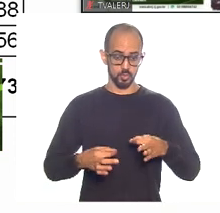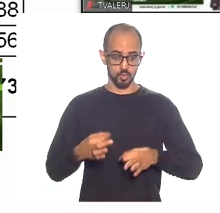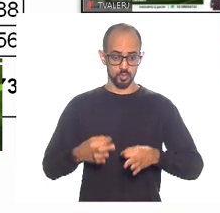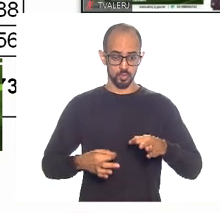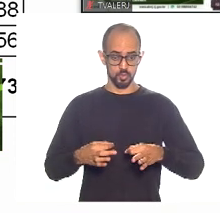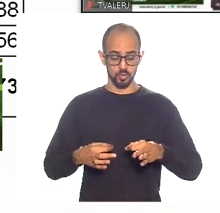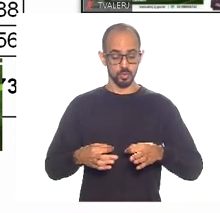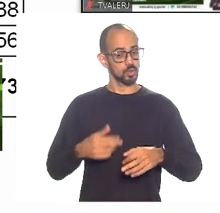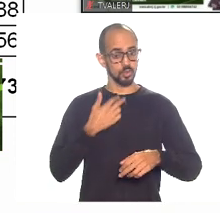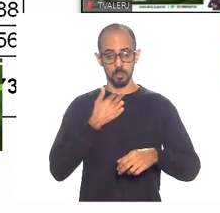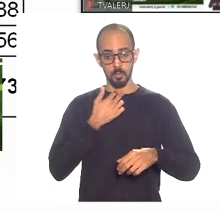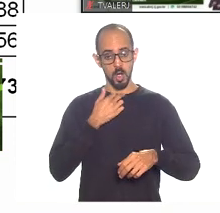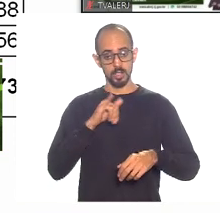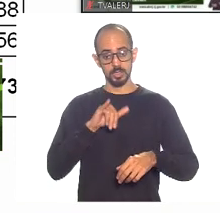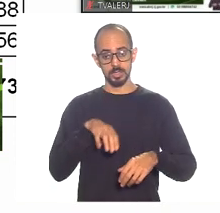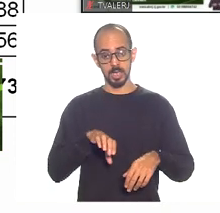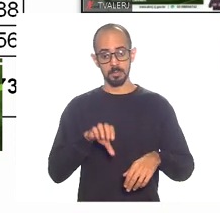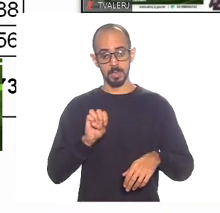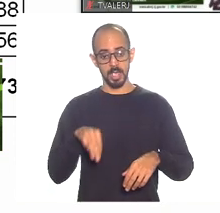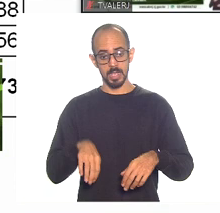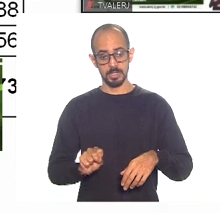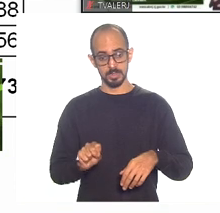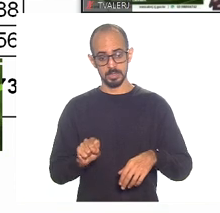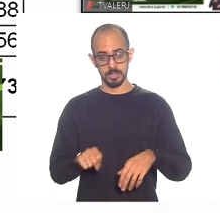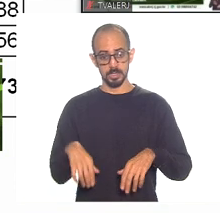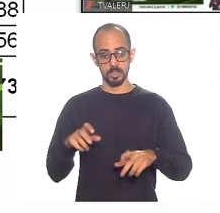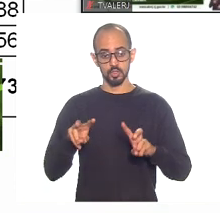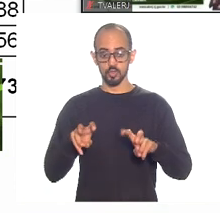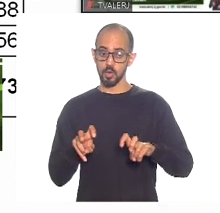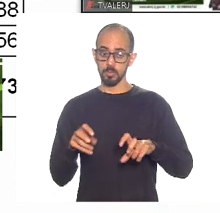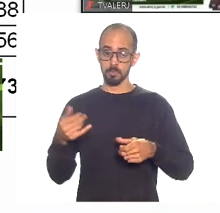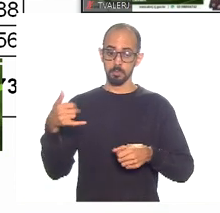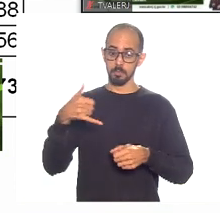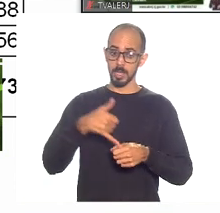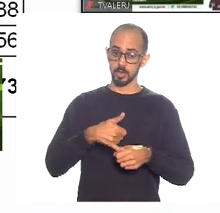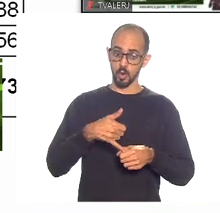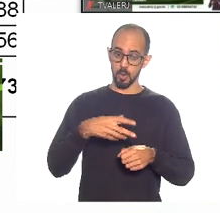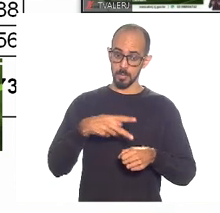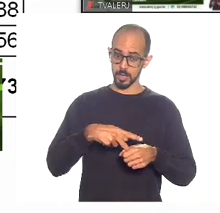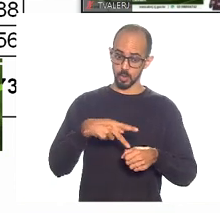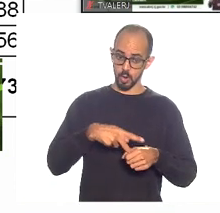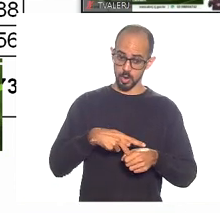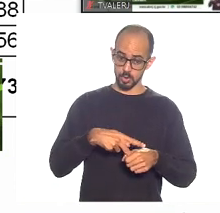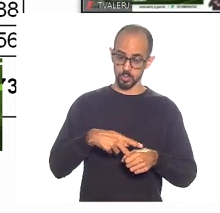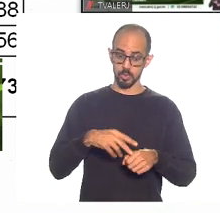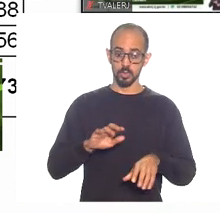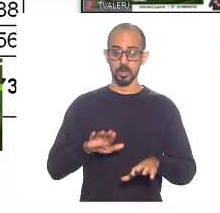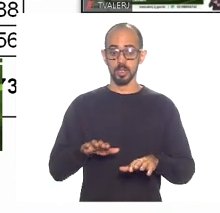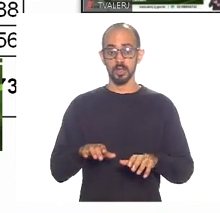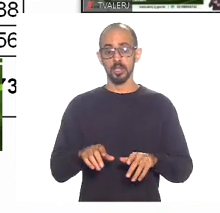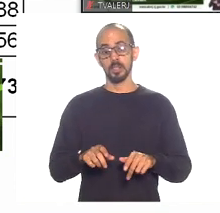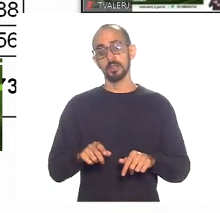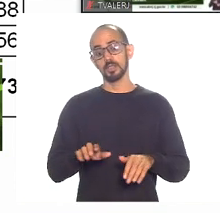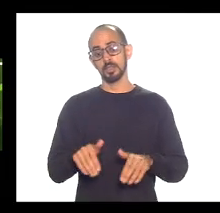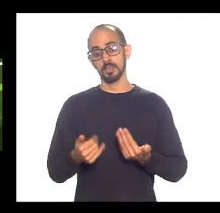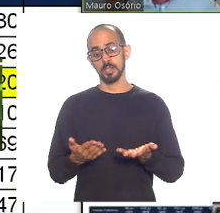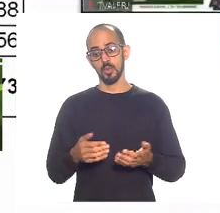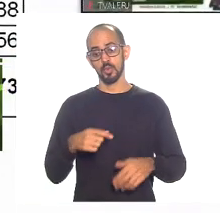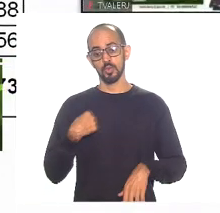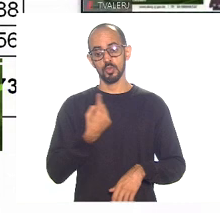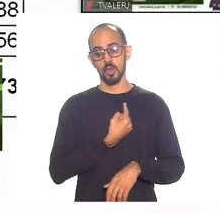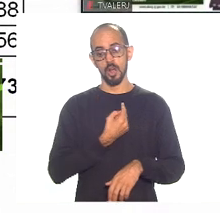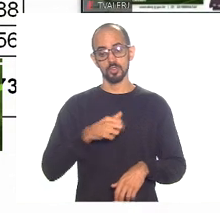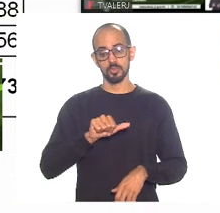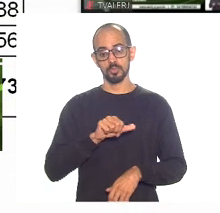sobre petróleo e ter a unidade da federação que menos cresce desde os anos 70, nós estamos apenas em décimo